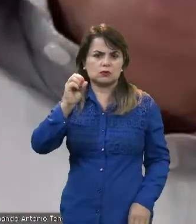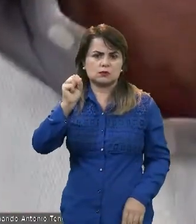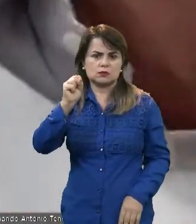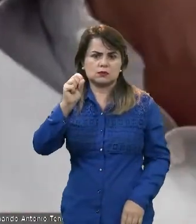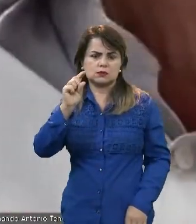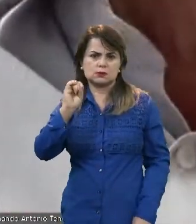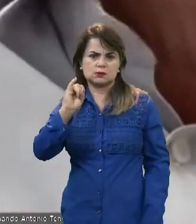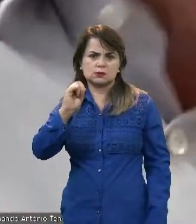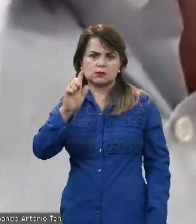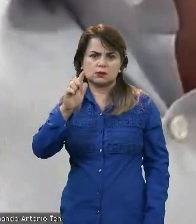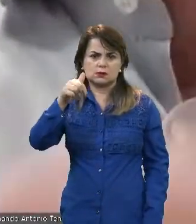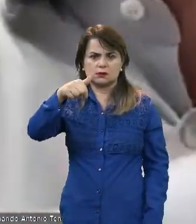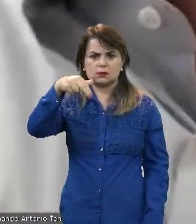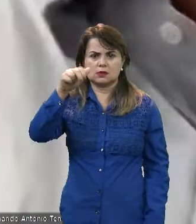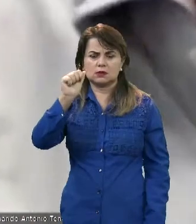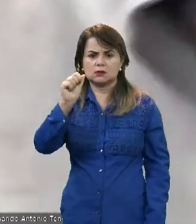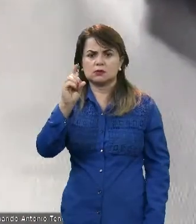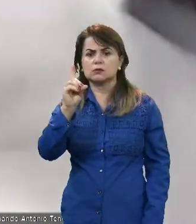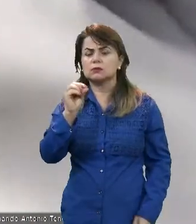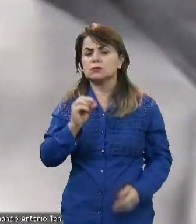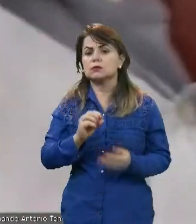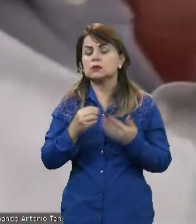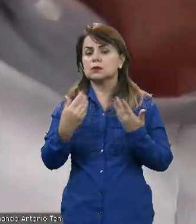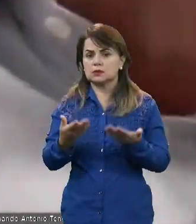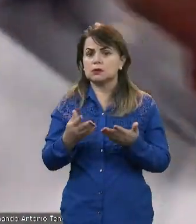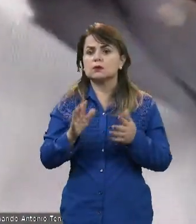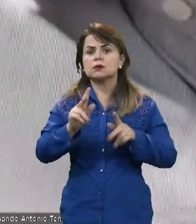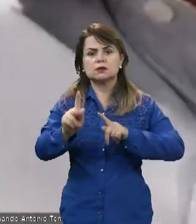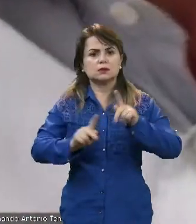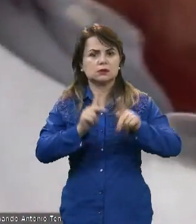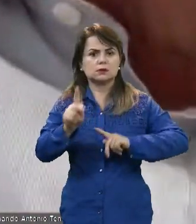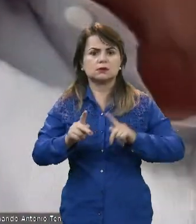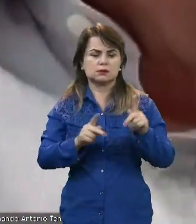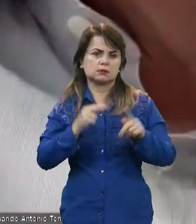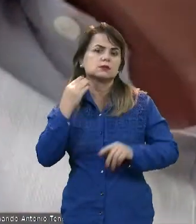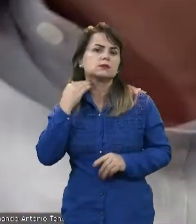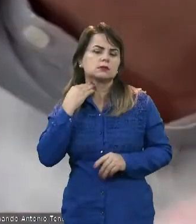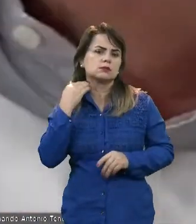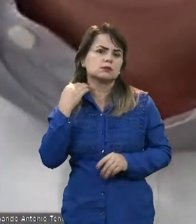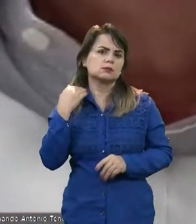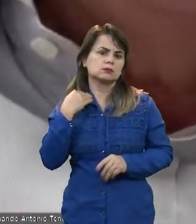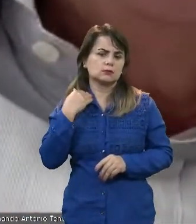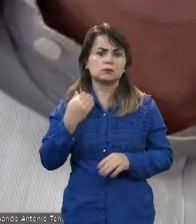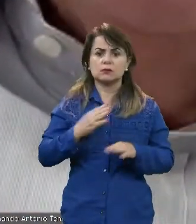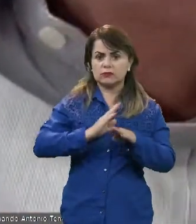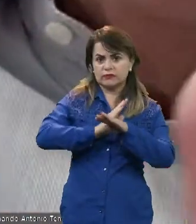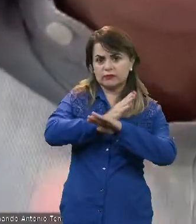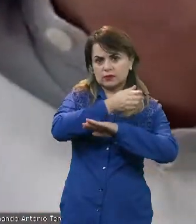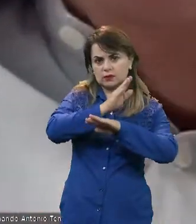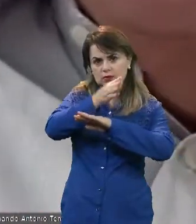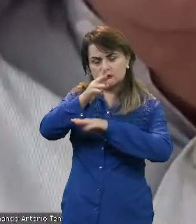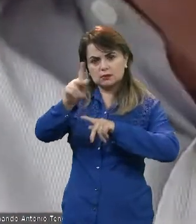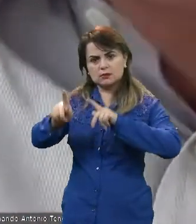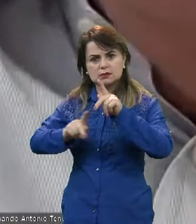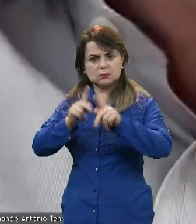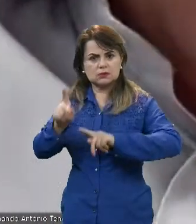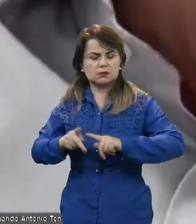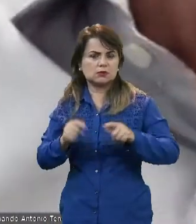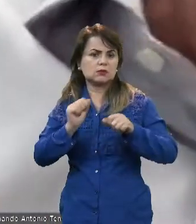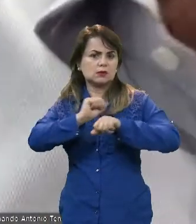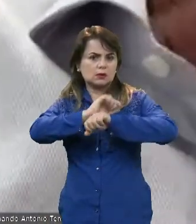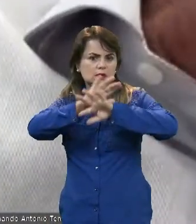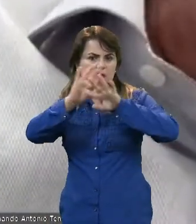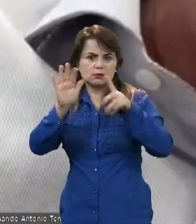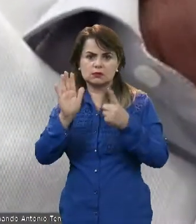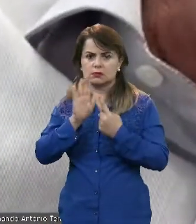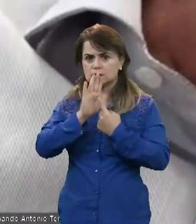para as pessoas que individualmente procurem o banco e tenha esse entendimento. Porque teve um colega também que falou